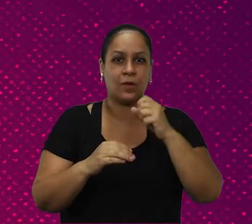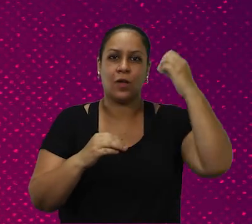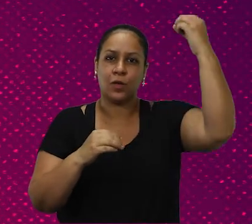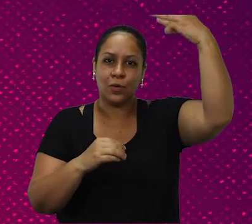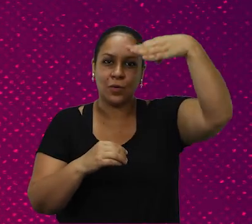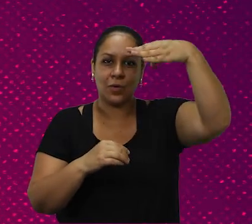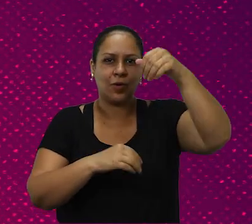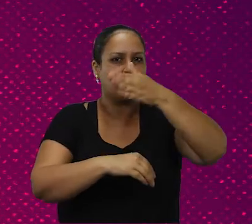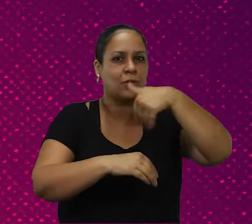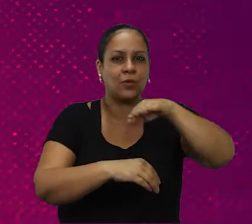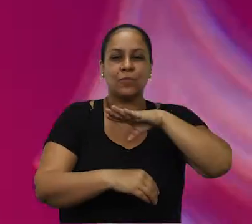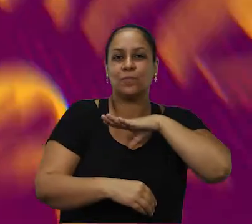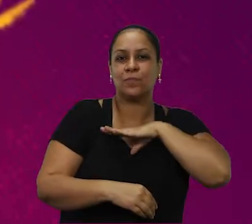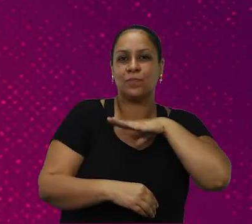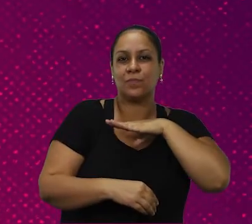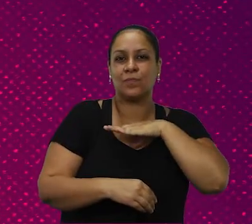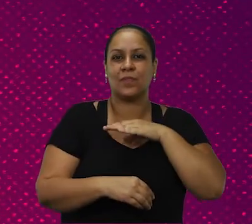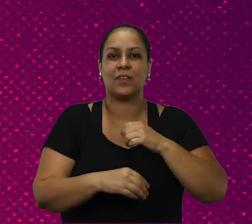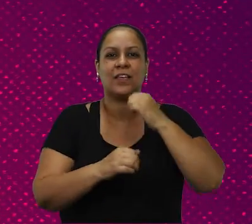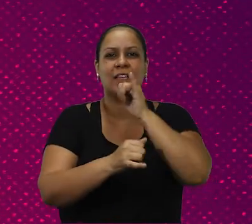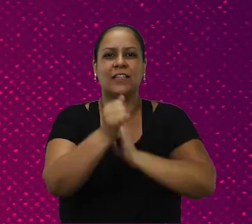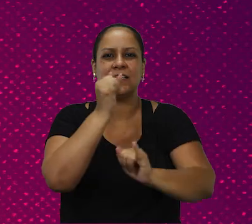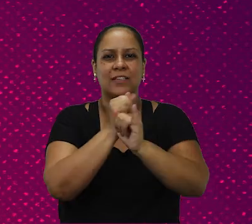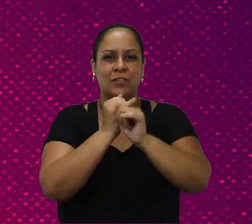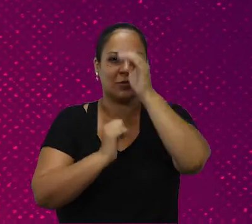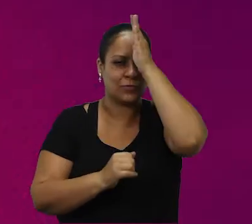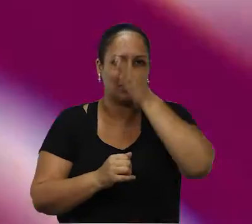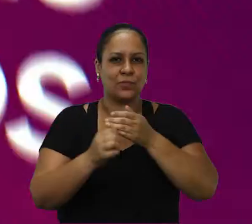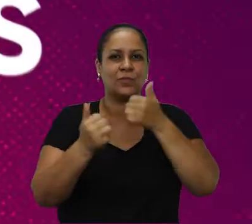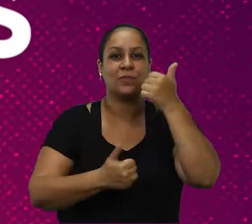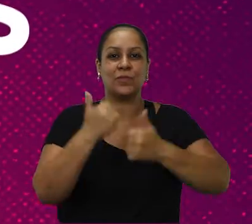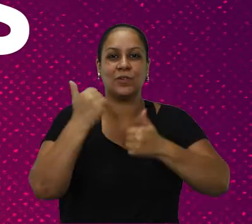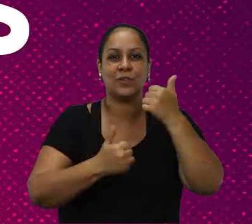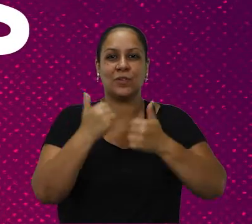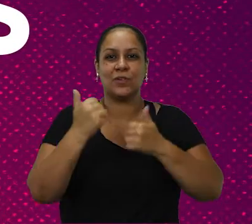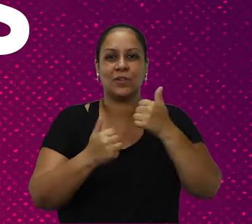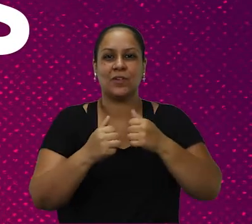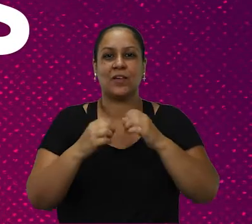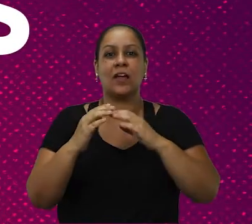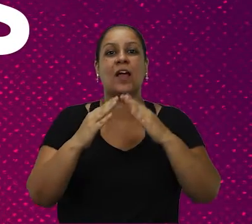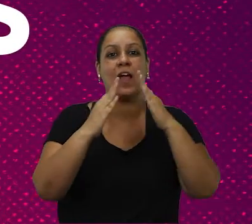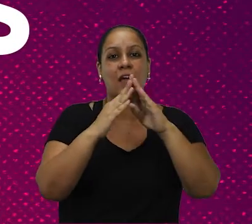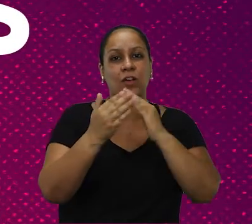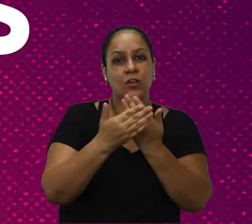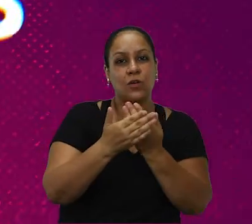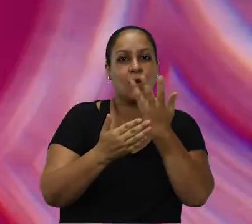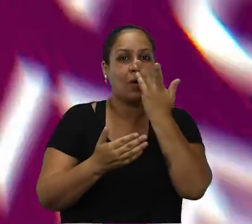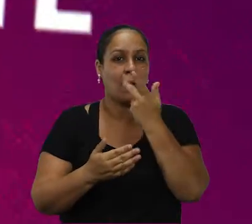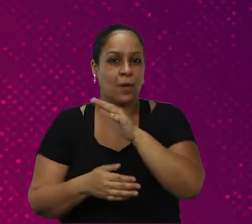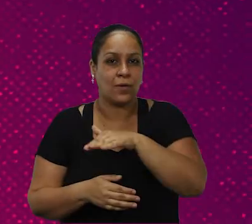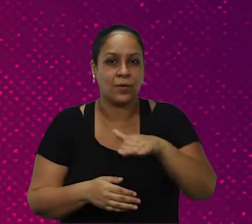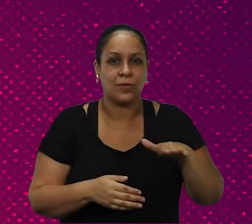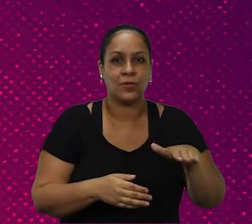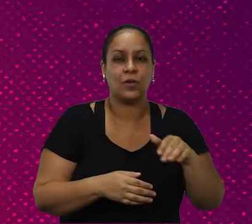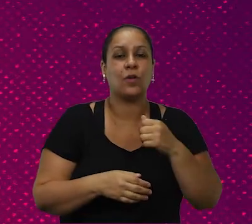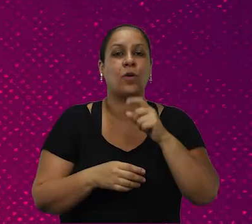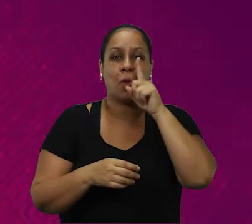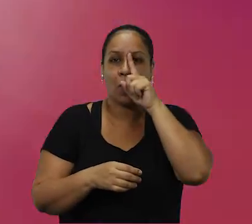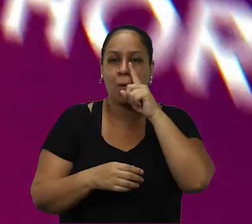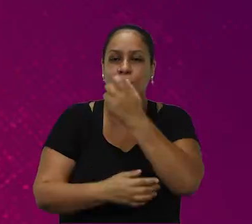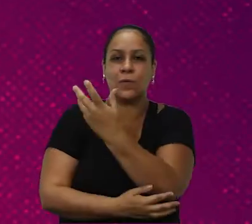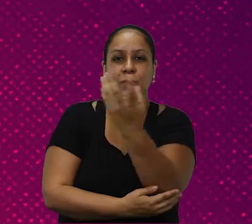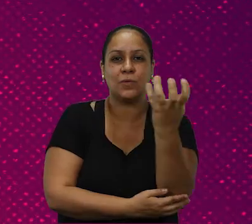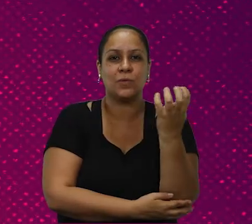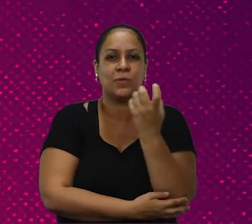Iluminação de LED em toda a cidade. Internet grátis e de qualidade. Zerar as vagas nas creches de 0 a 3 anos. Cuidado com o meio